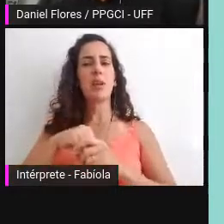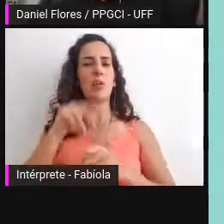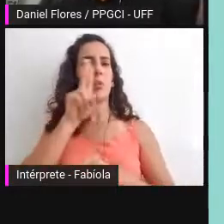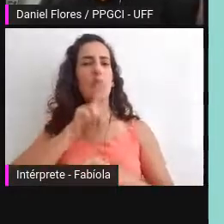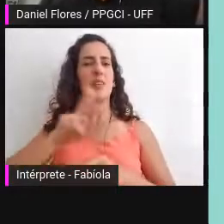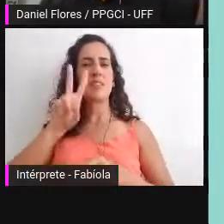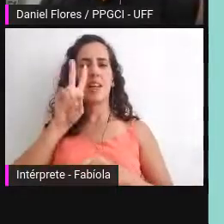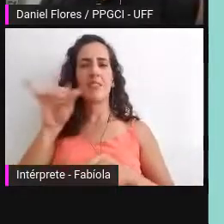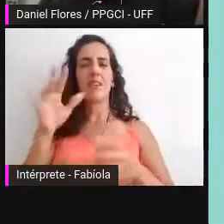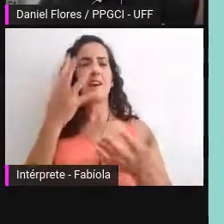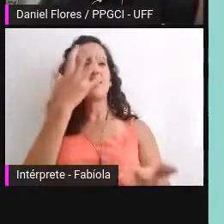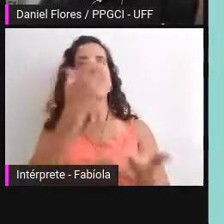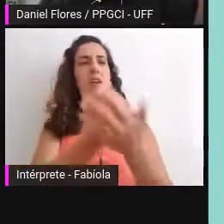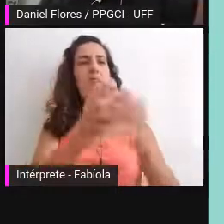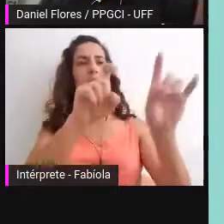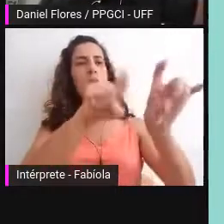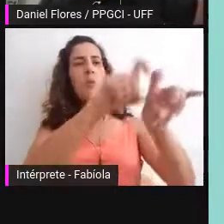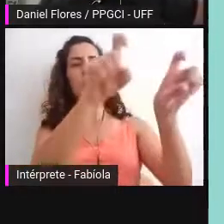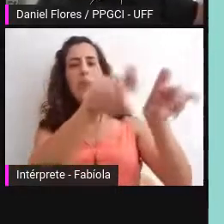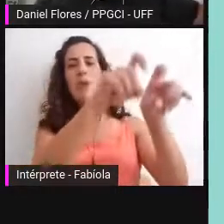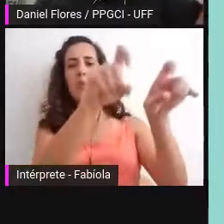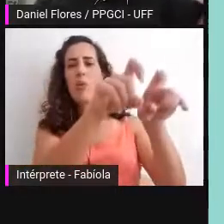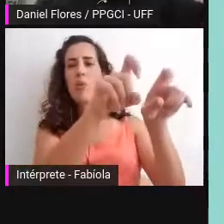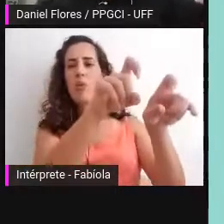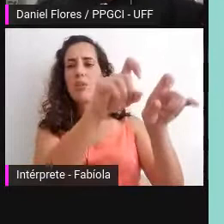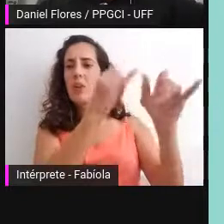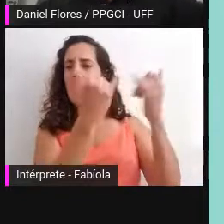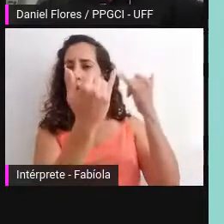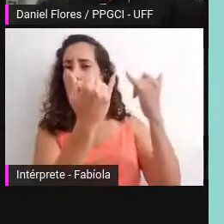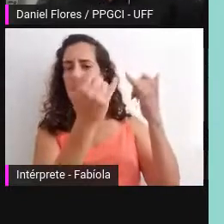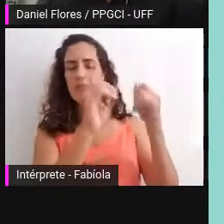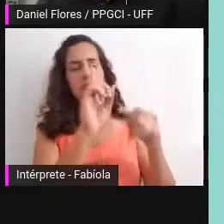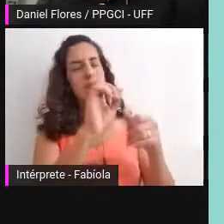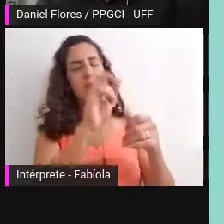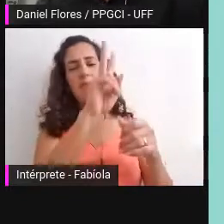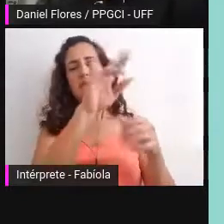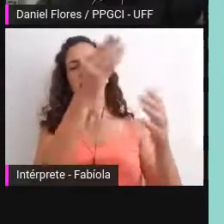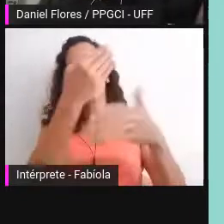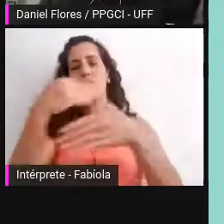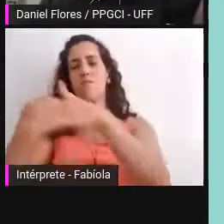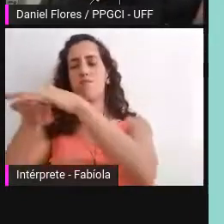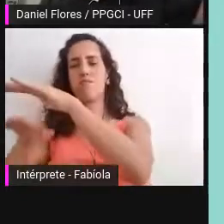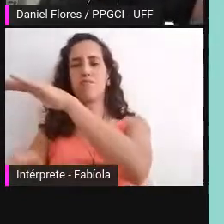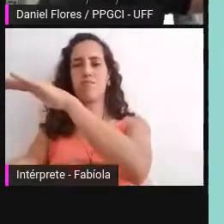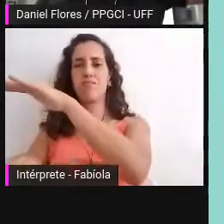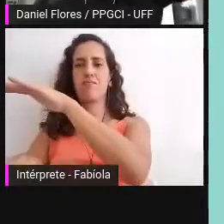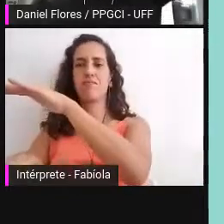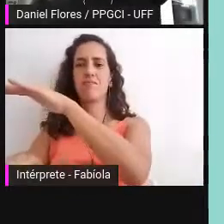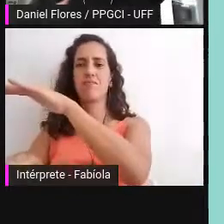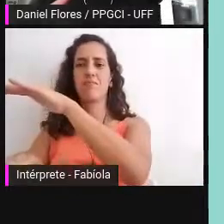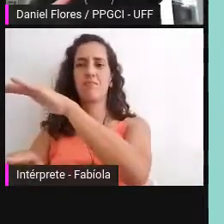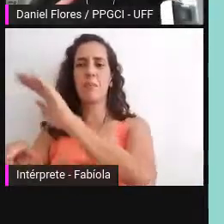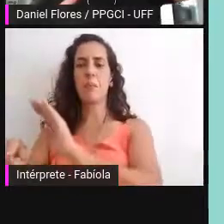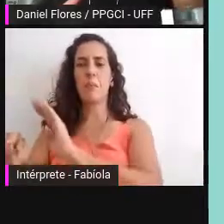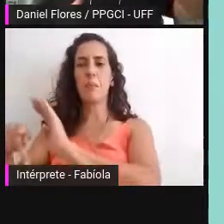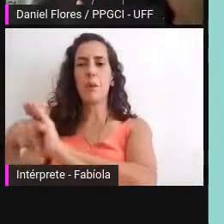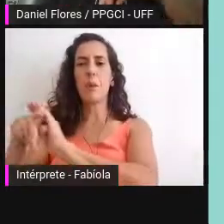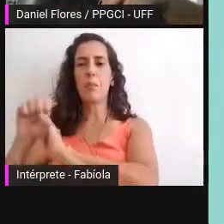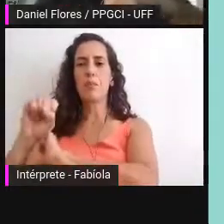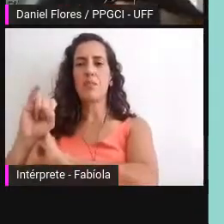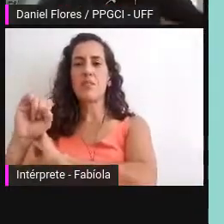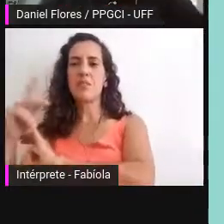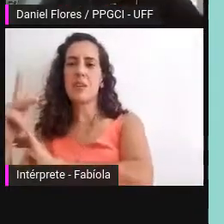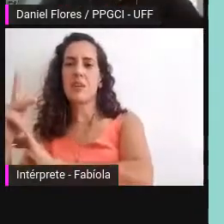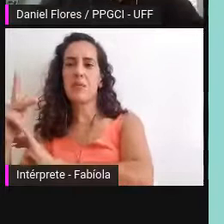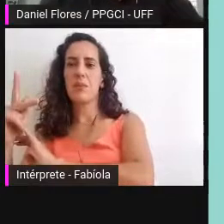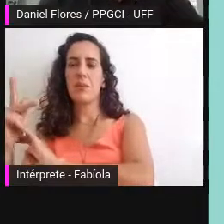computador ela vai deixar onde? ela vai arquivar em pacote CIP e vai recolher em uma